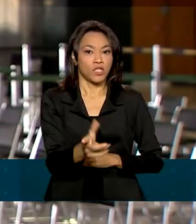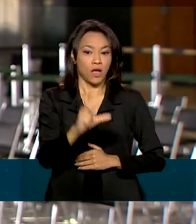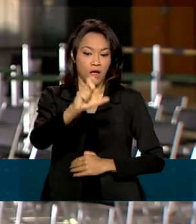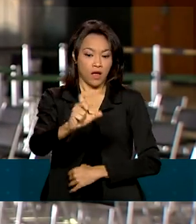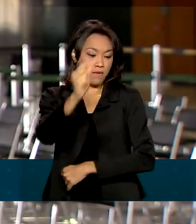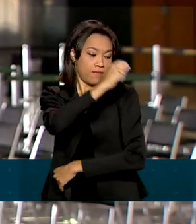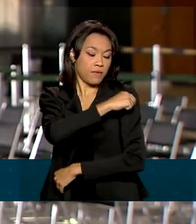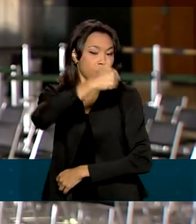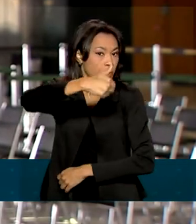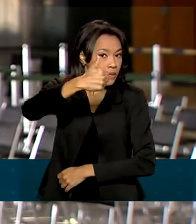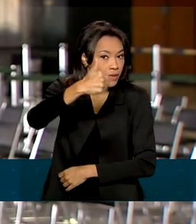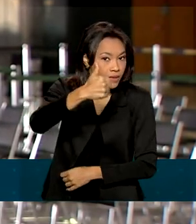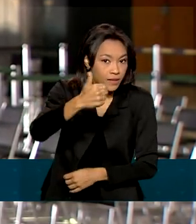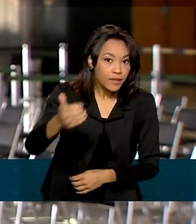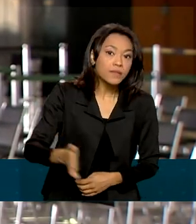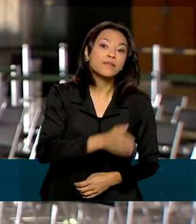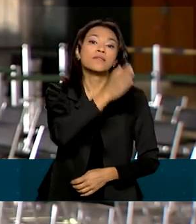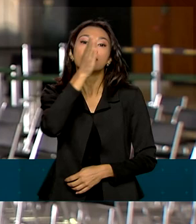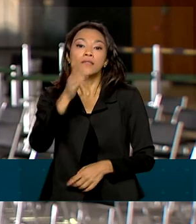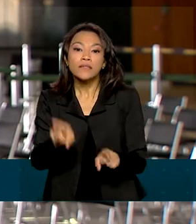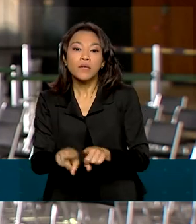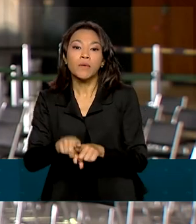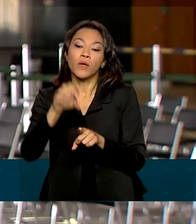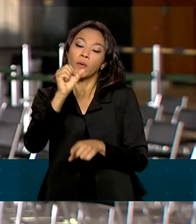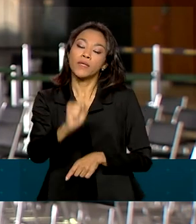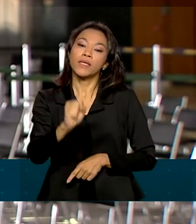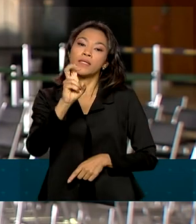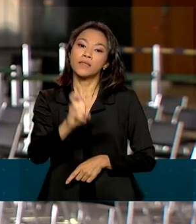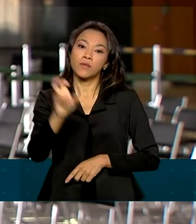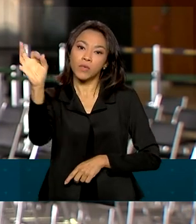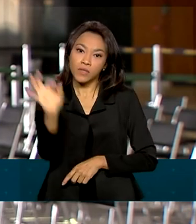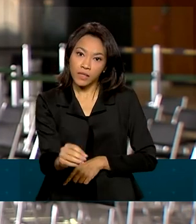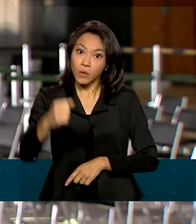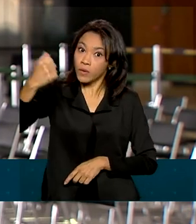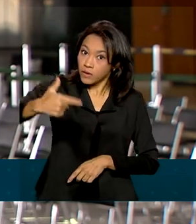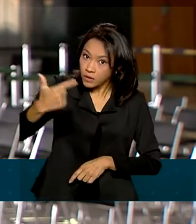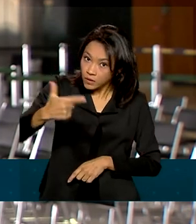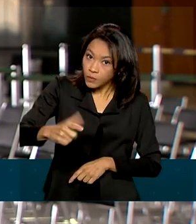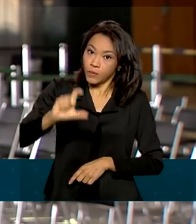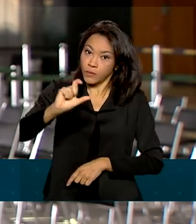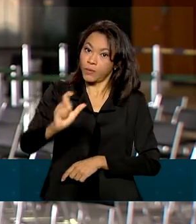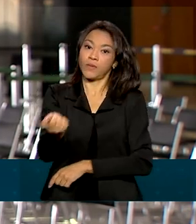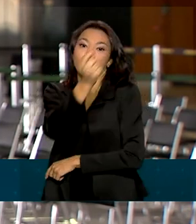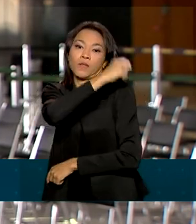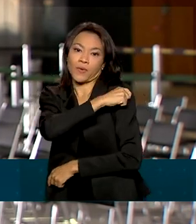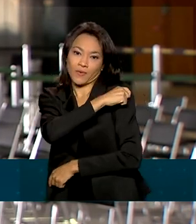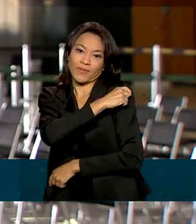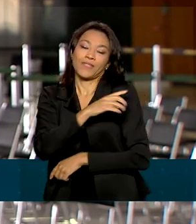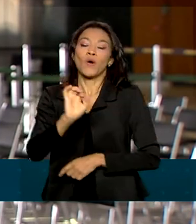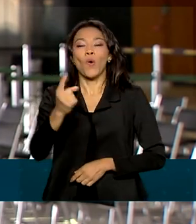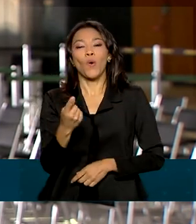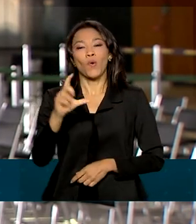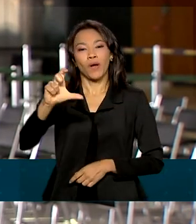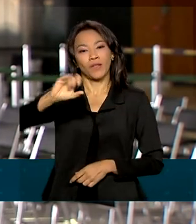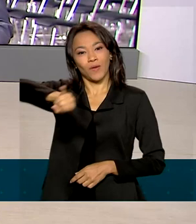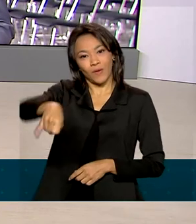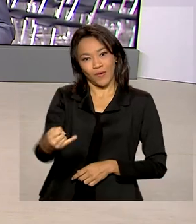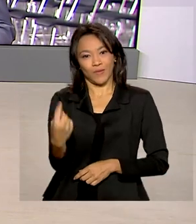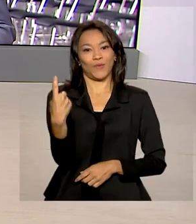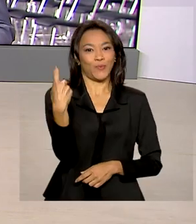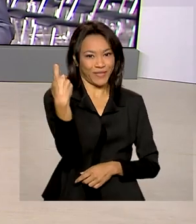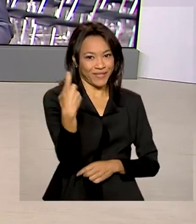com a primeira dose e também 85% imunizada com a segunda dose ou com a dose única. Renata.